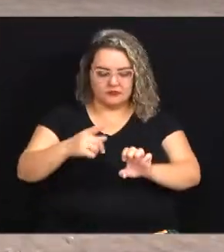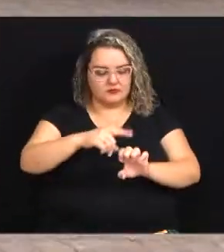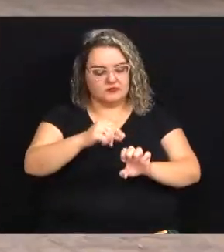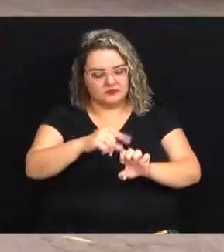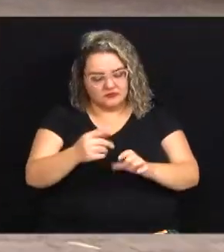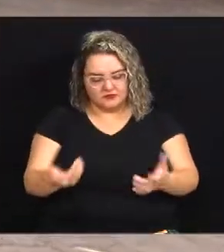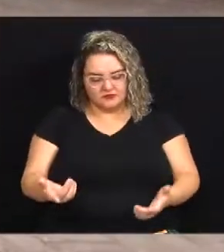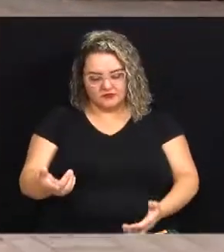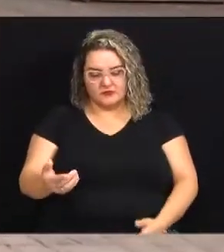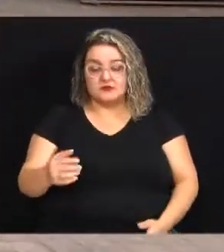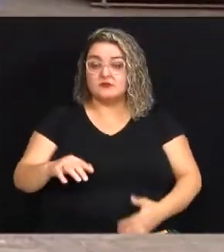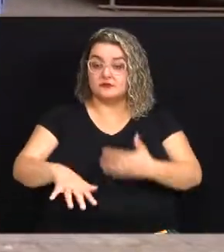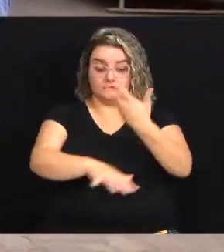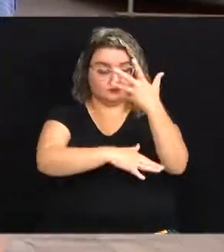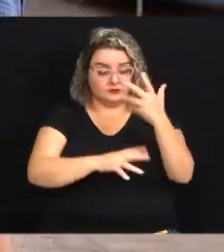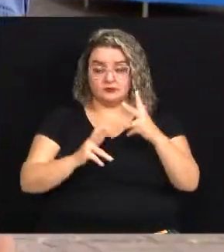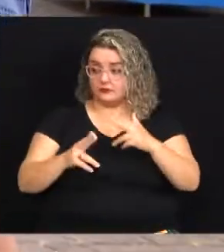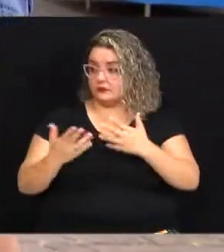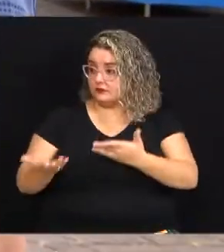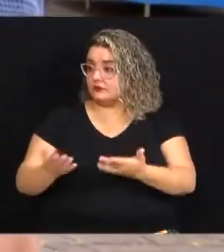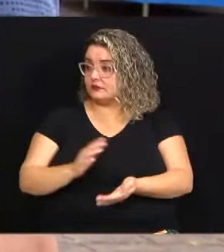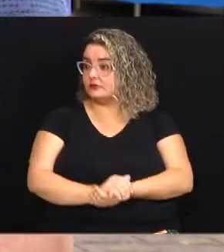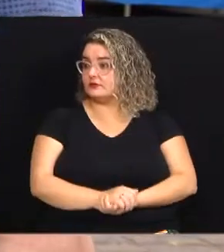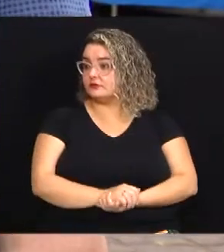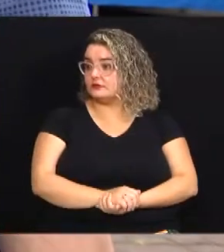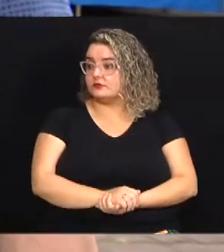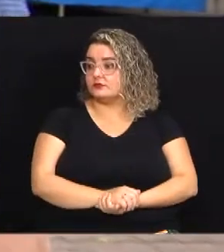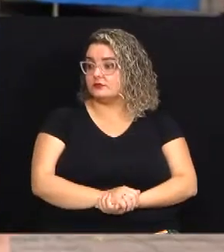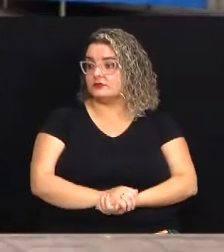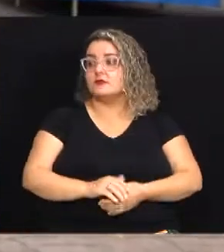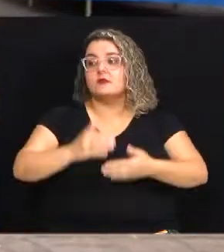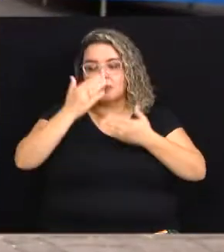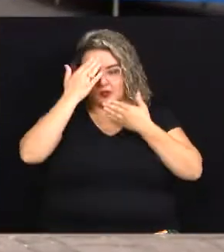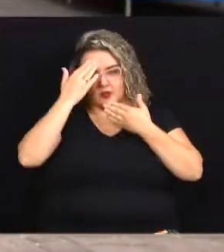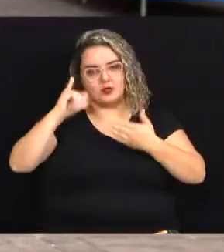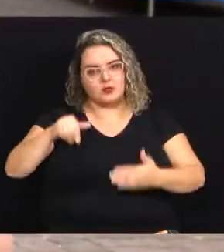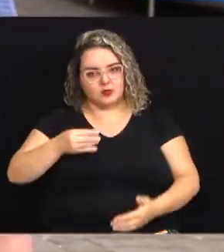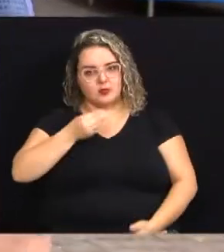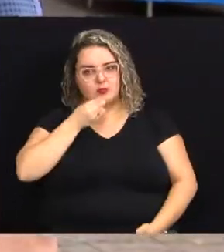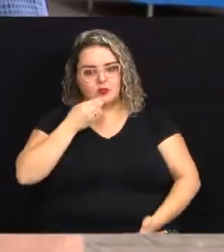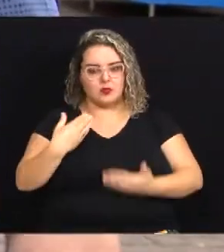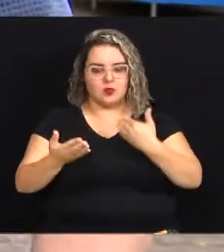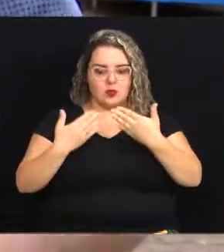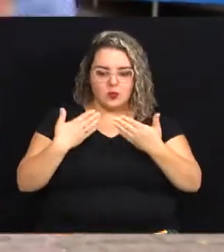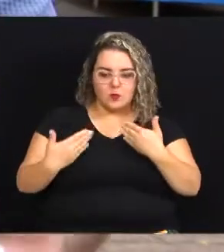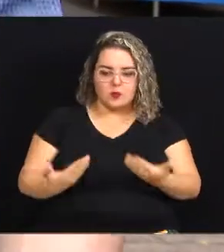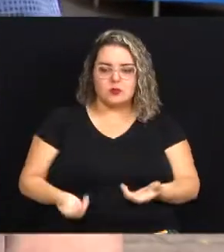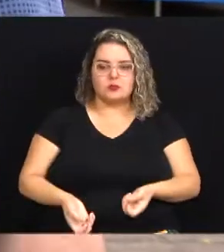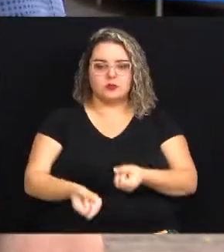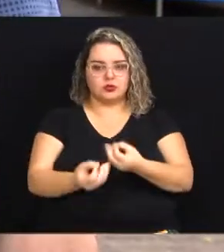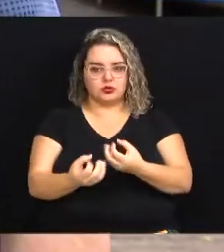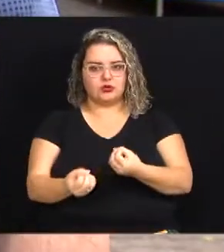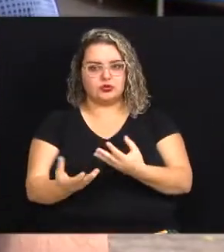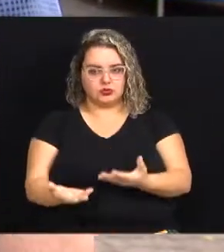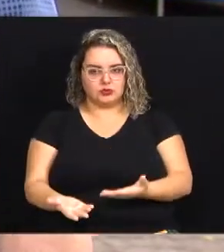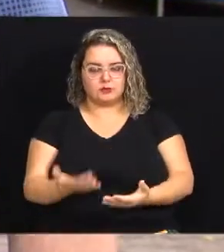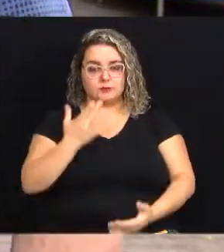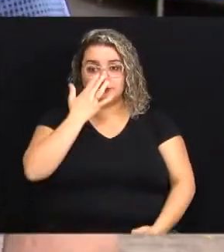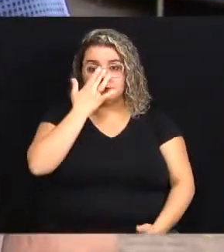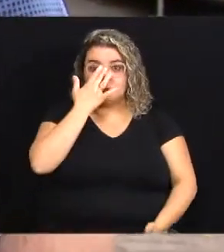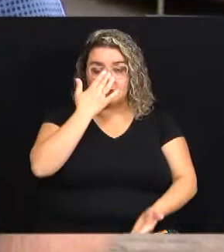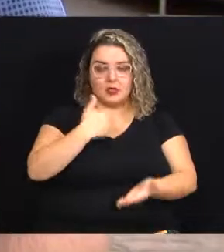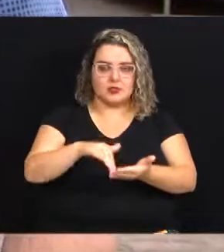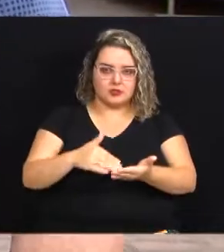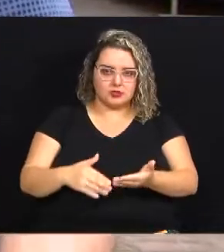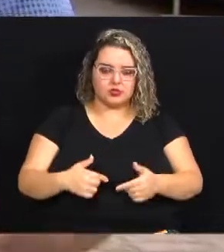empreendedores para praças como esta? Olha, agradeço muito a oportunidade da gente estar podendo passar essas informações. A